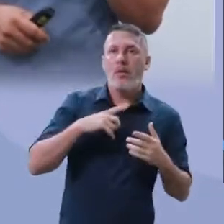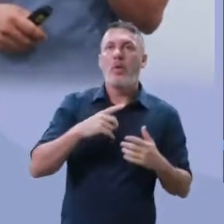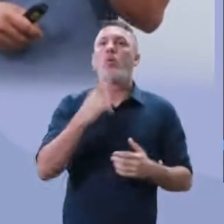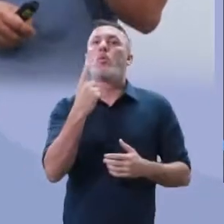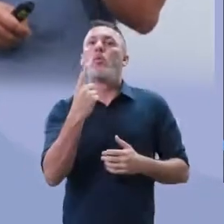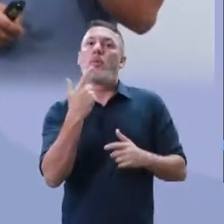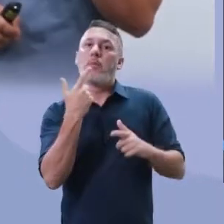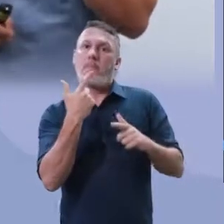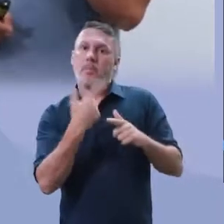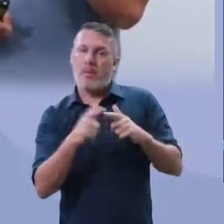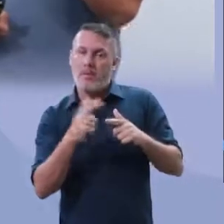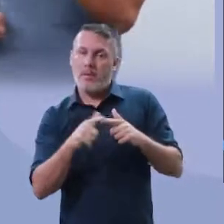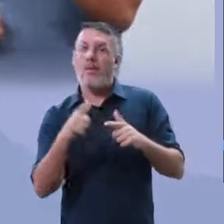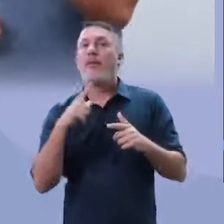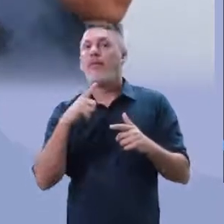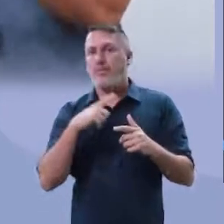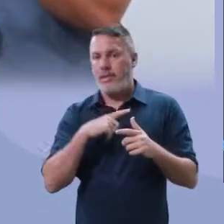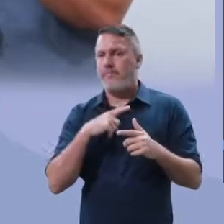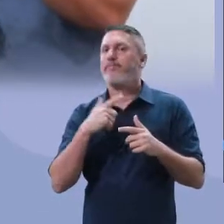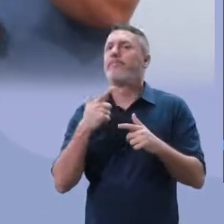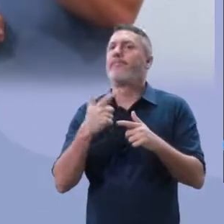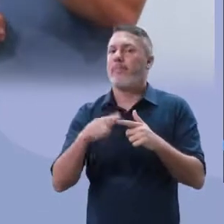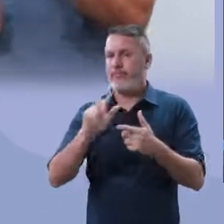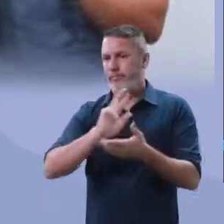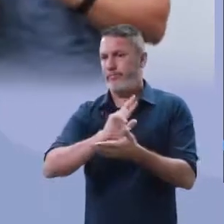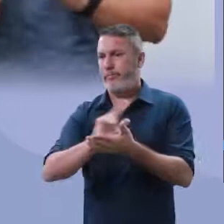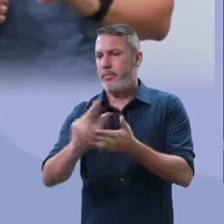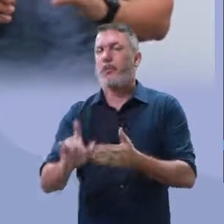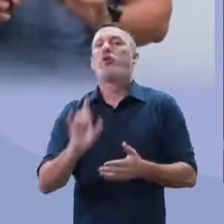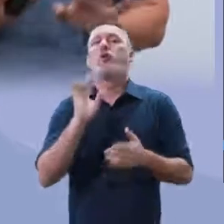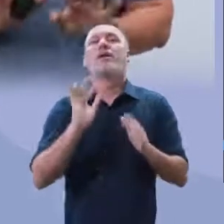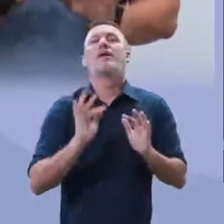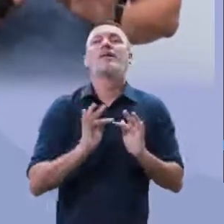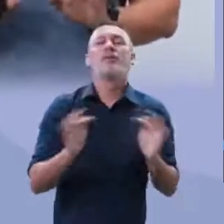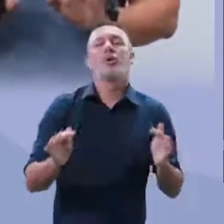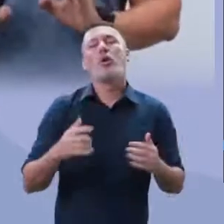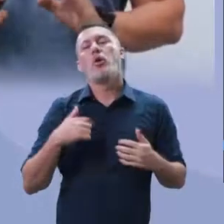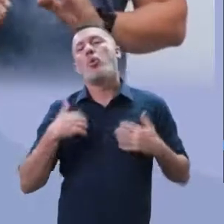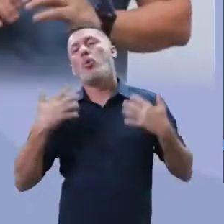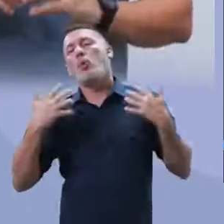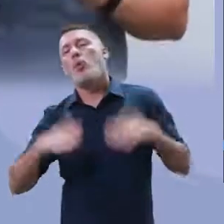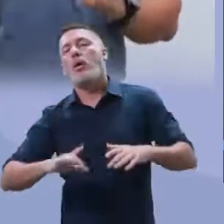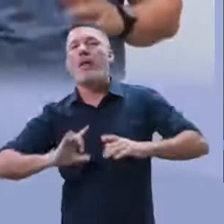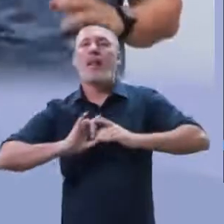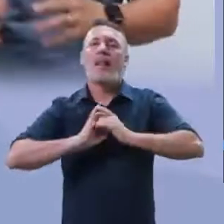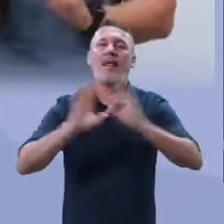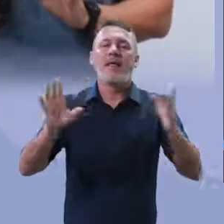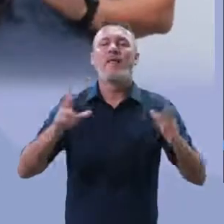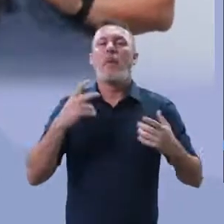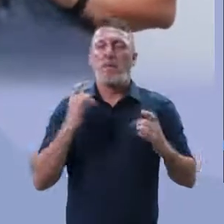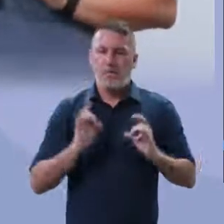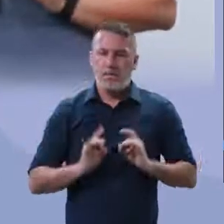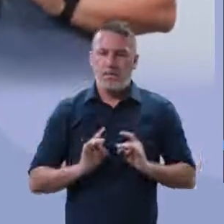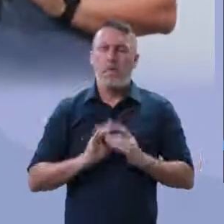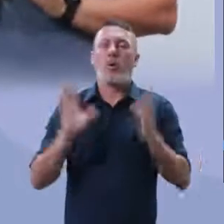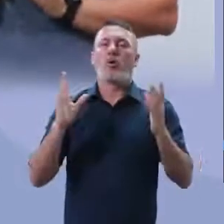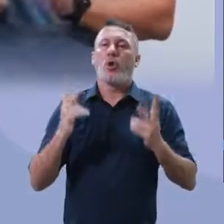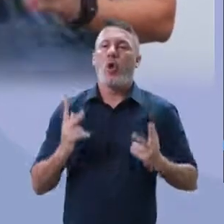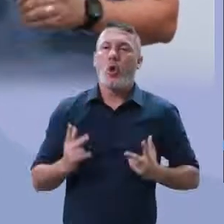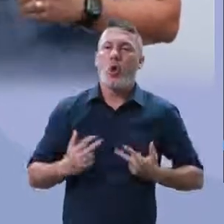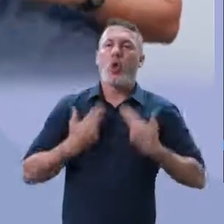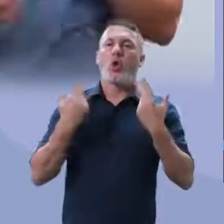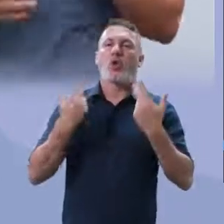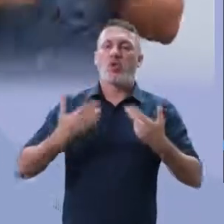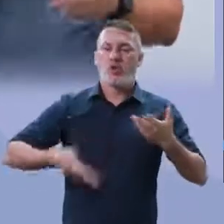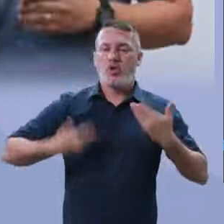sempre há outros probleminhas. Não é simplesmente não querer liberar a doação, não é isso.